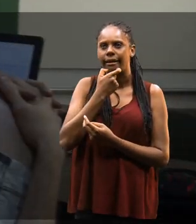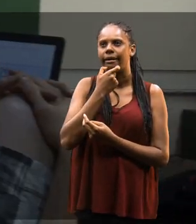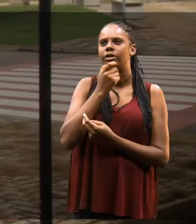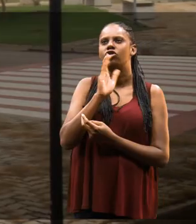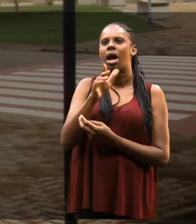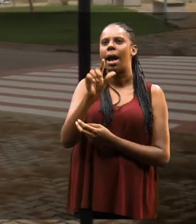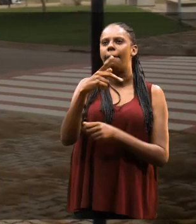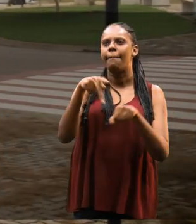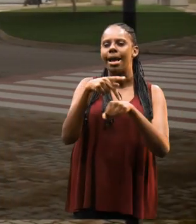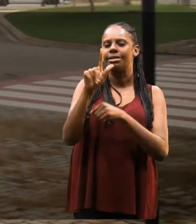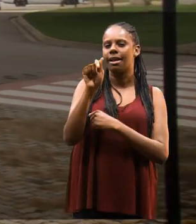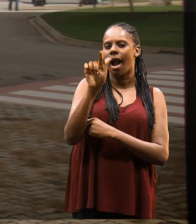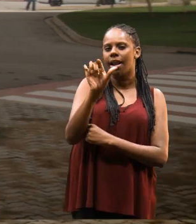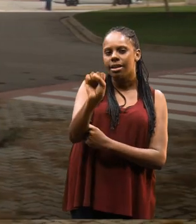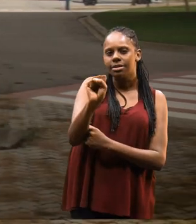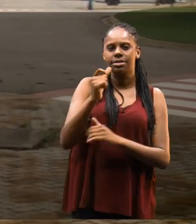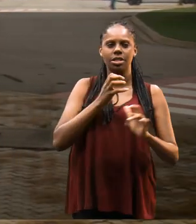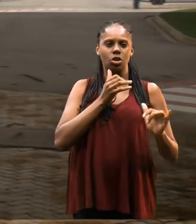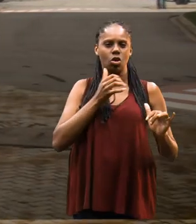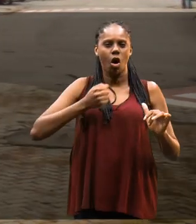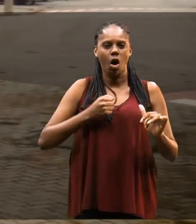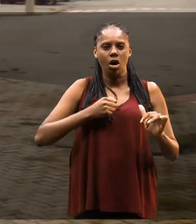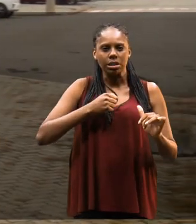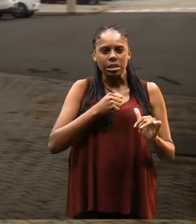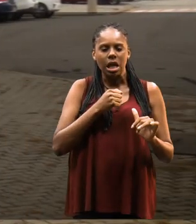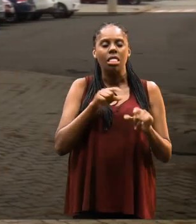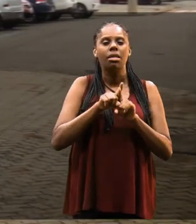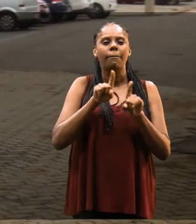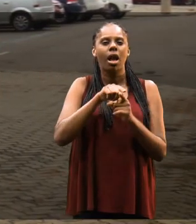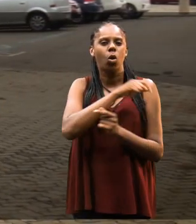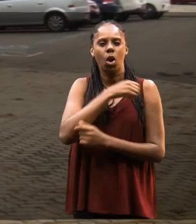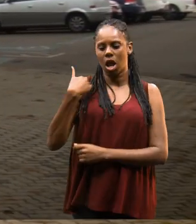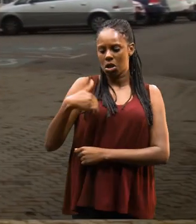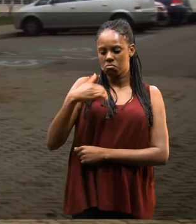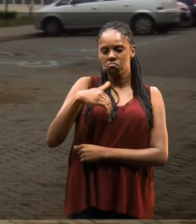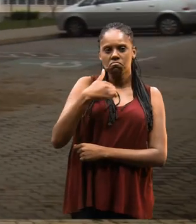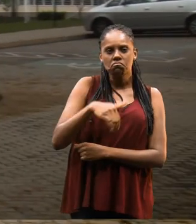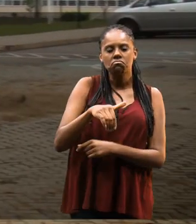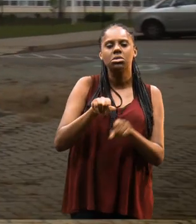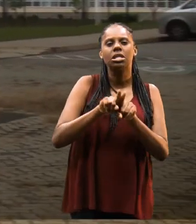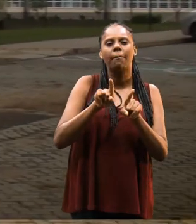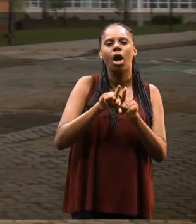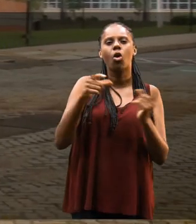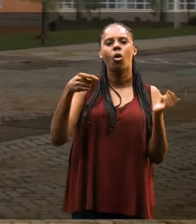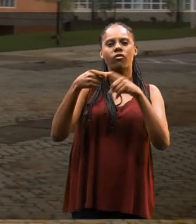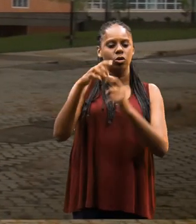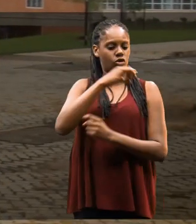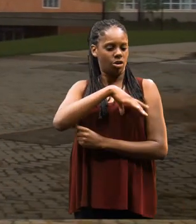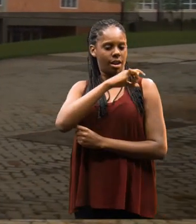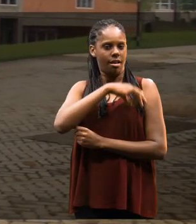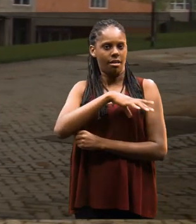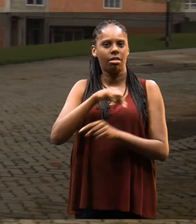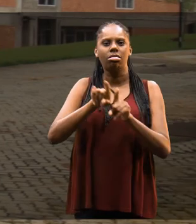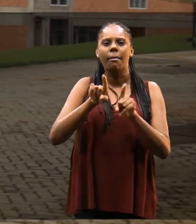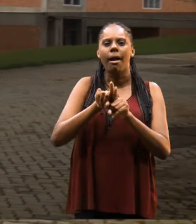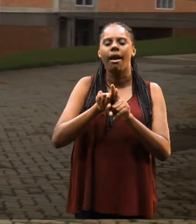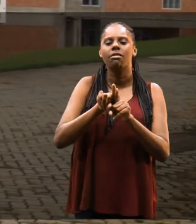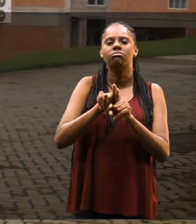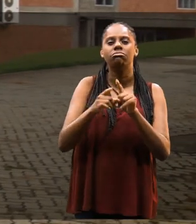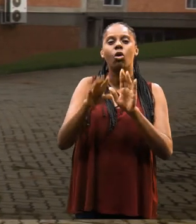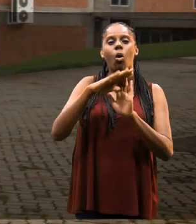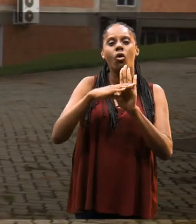Inglaterra, país de Gales, Escócia. Há estudantes na Argentina, temos convênios com o Chile.